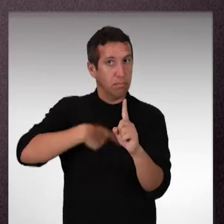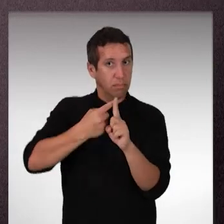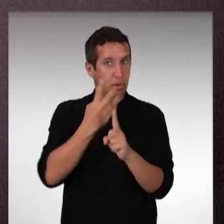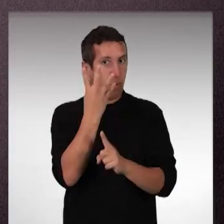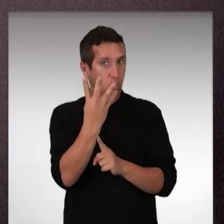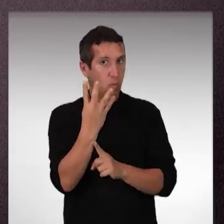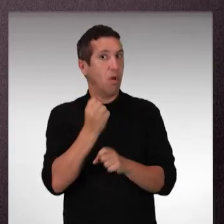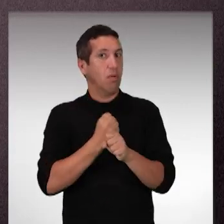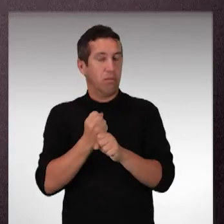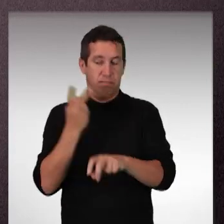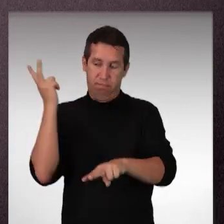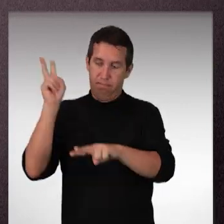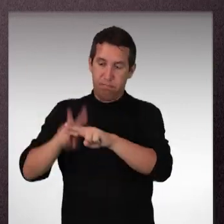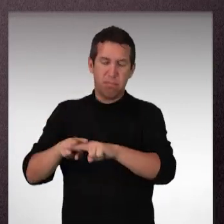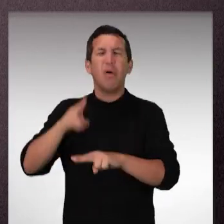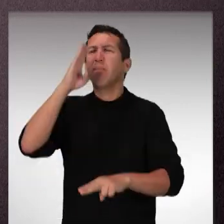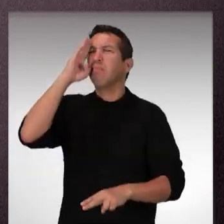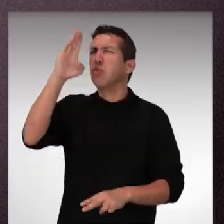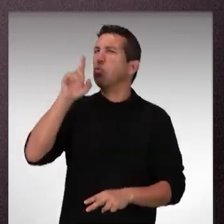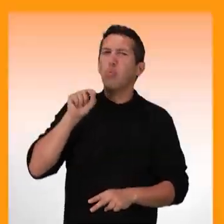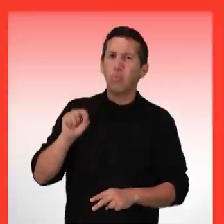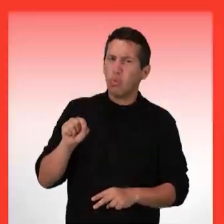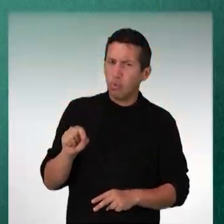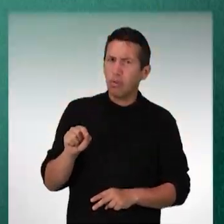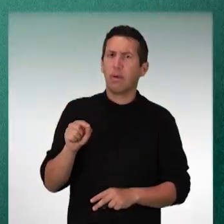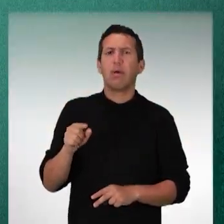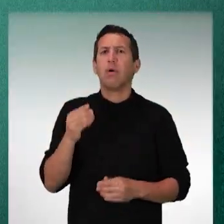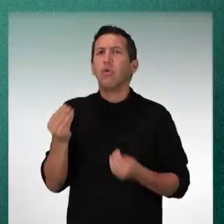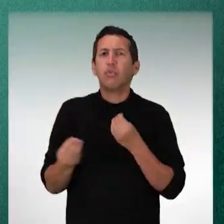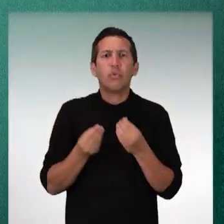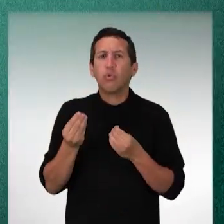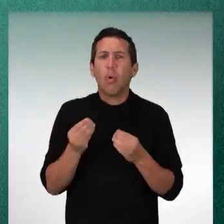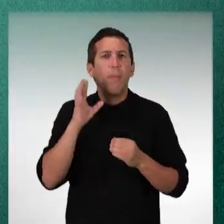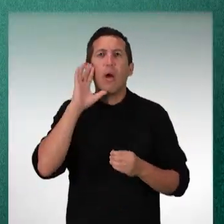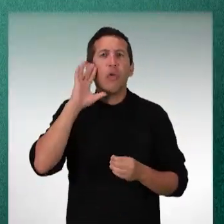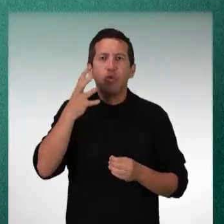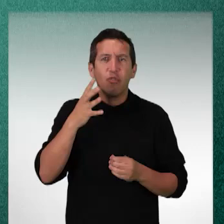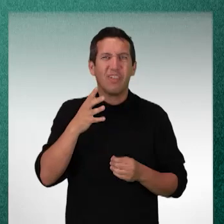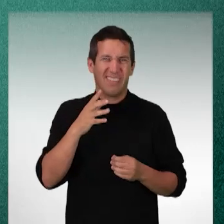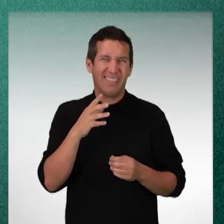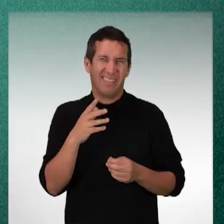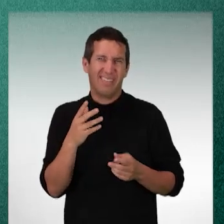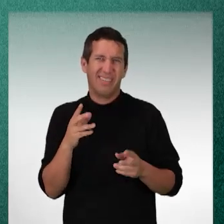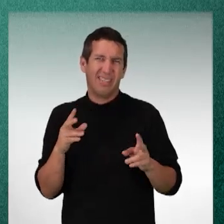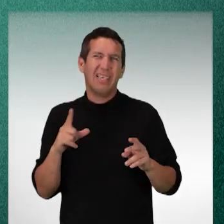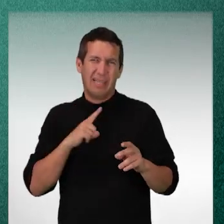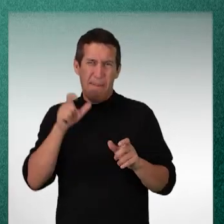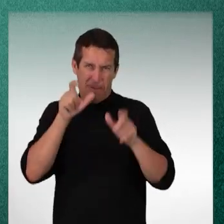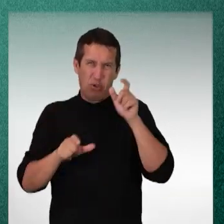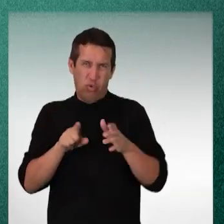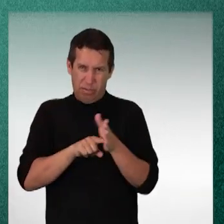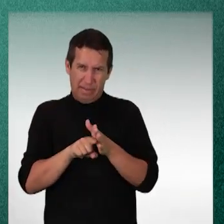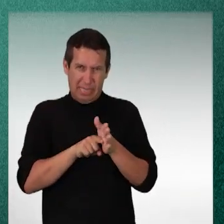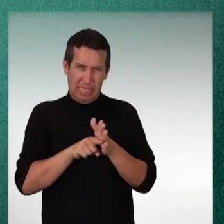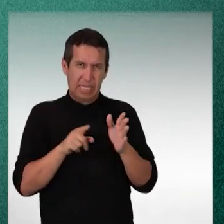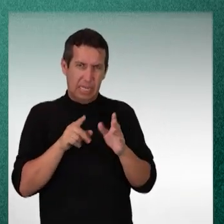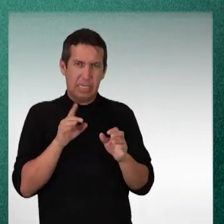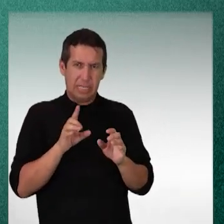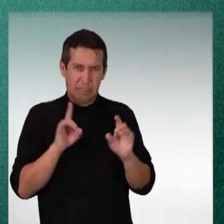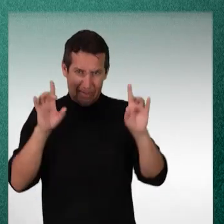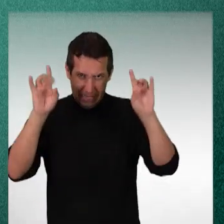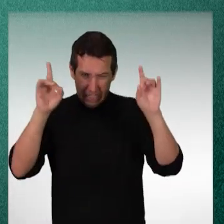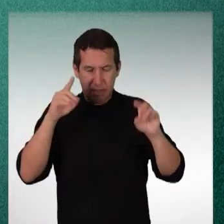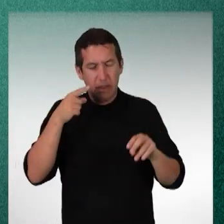variam de multa a 4 anos de reclusão. As principais estratégias para lidar com a intimidação entre estudantes, segundo